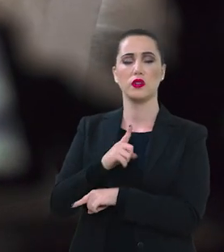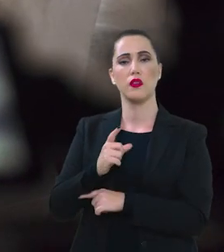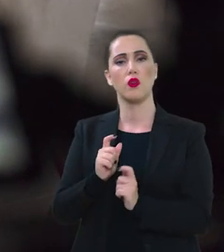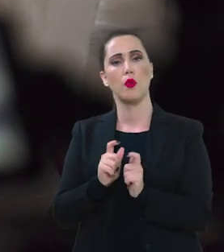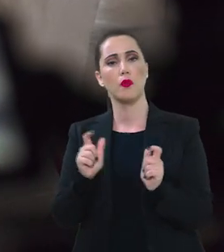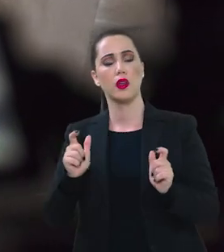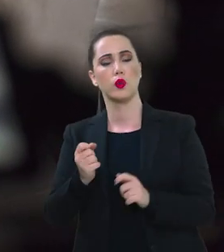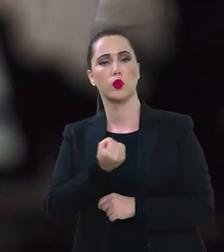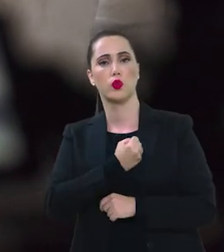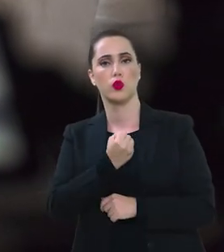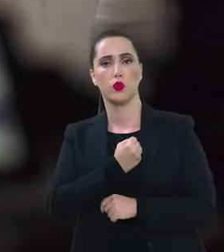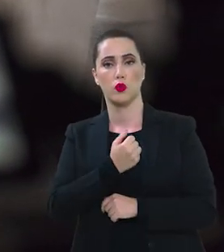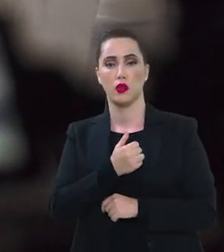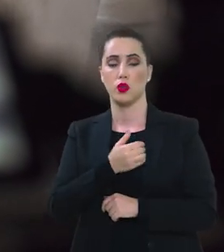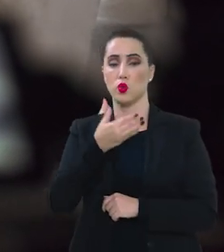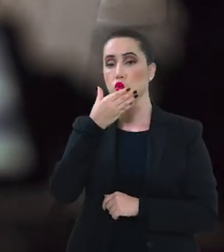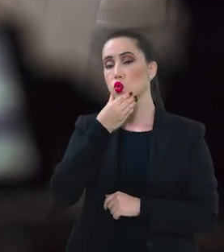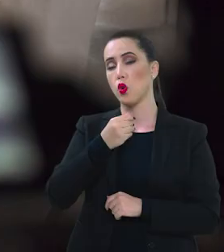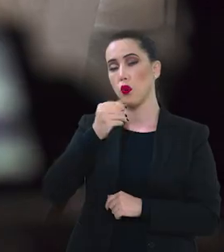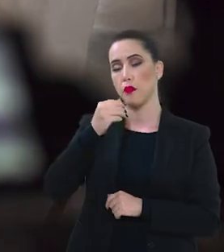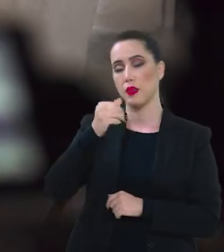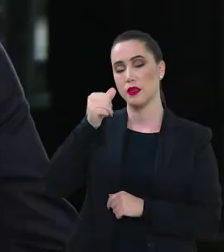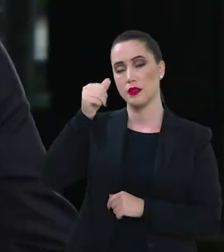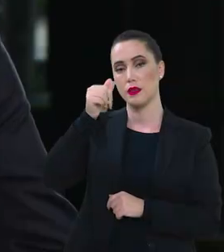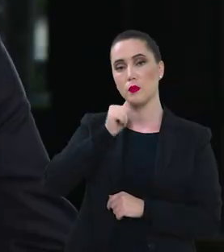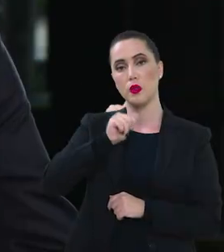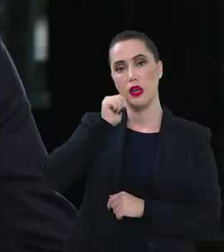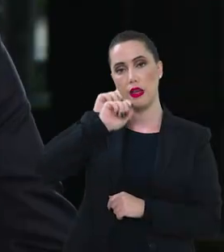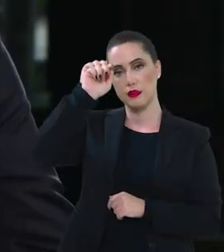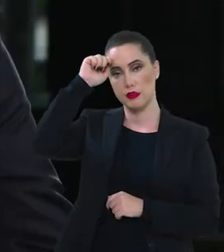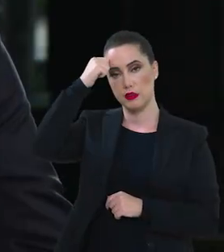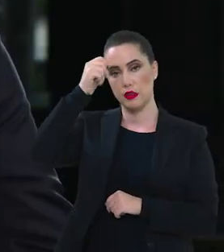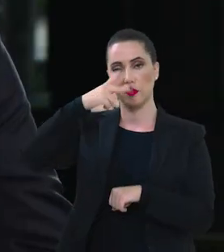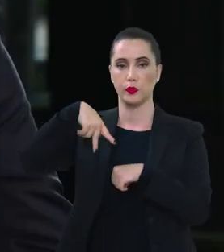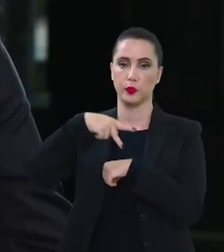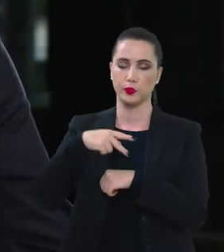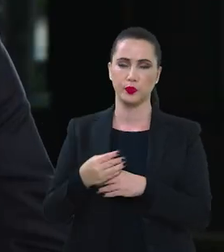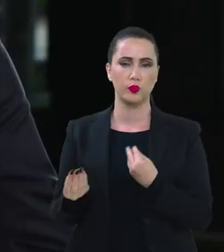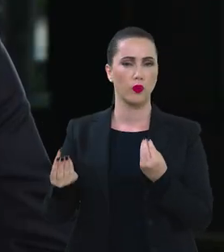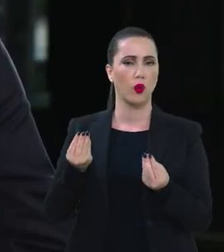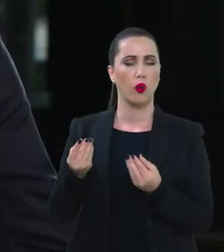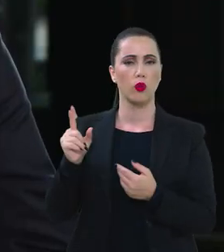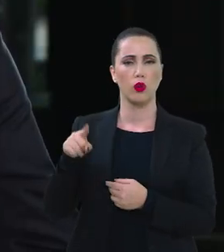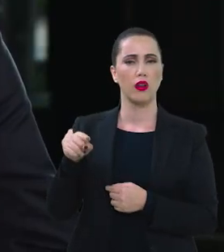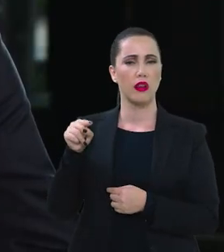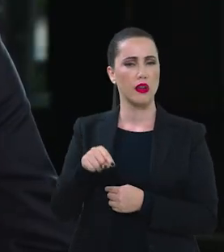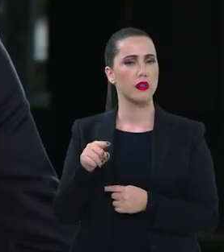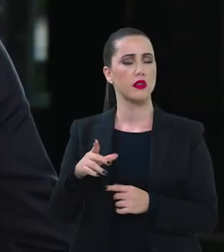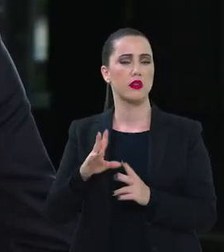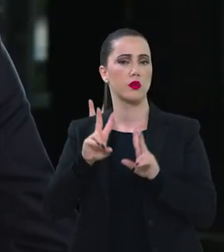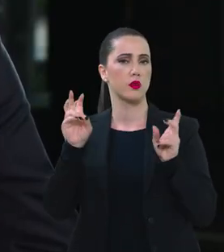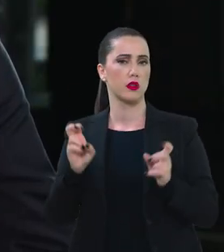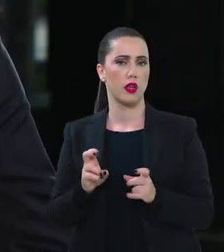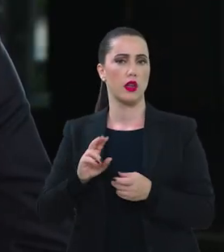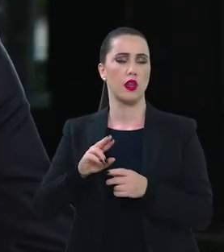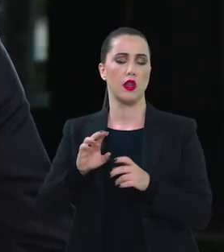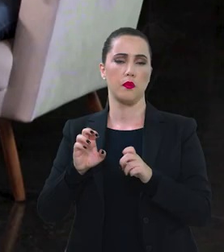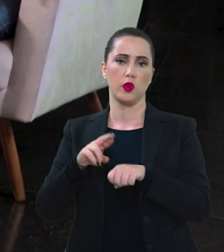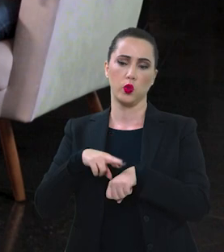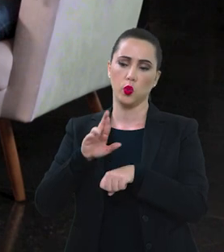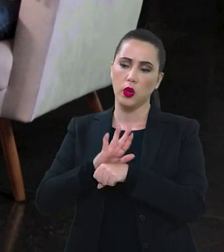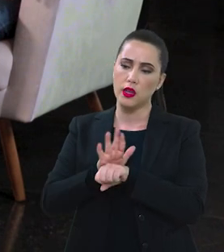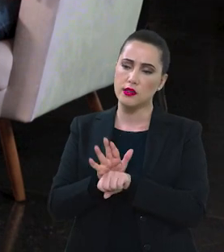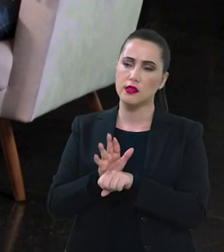houve um aumento no número de homicídios de homens e mulheres negras no país. É aí que entra essa questão do